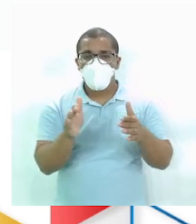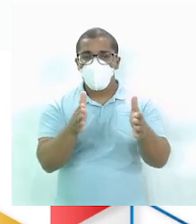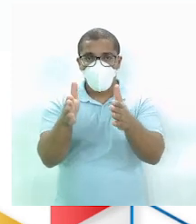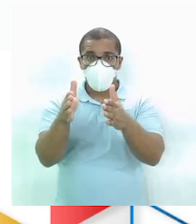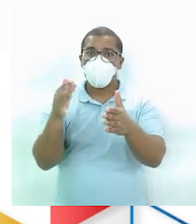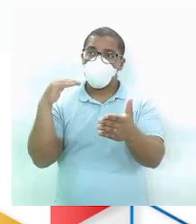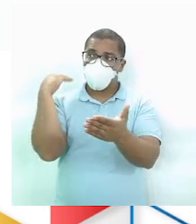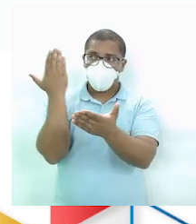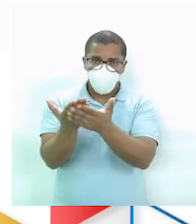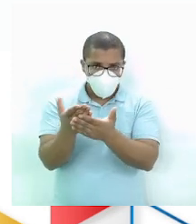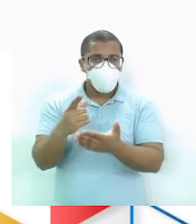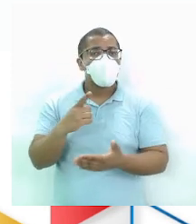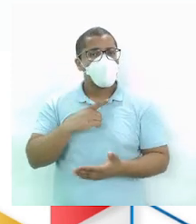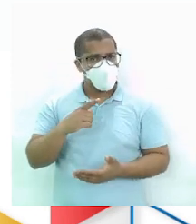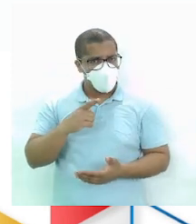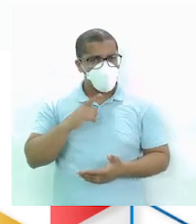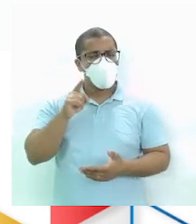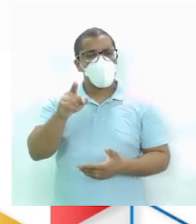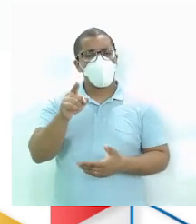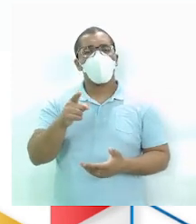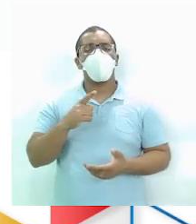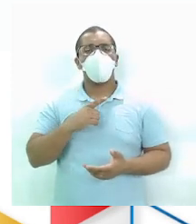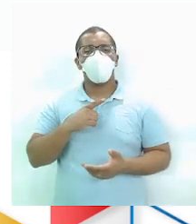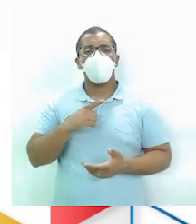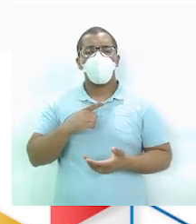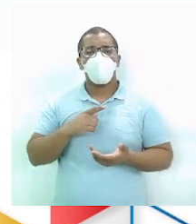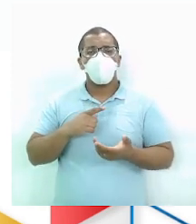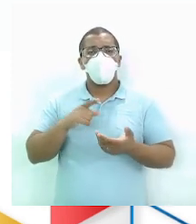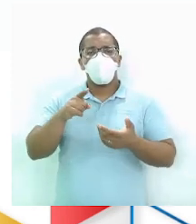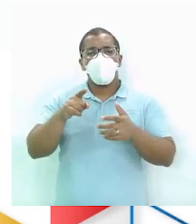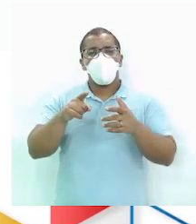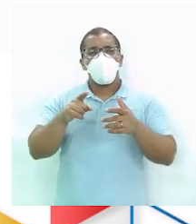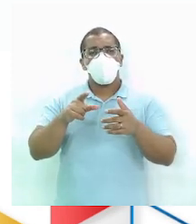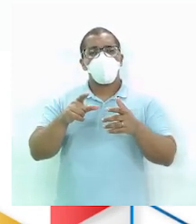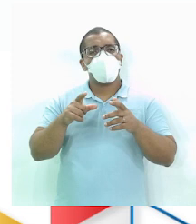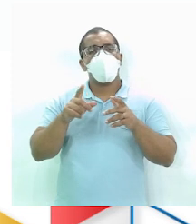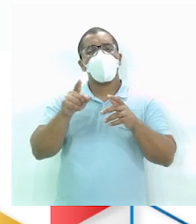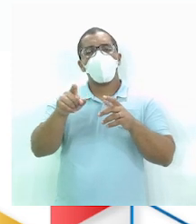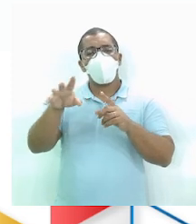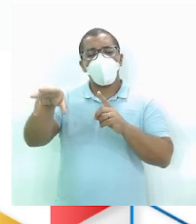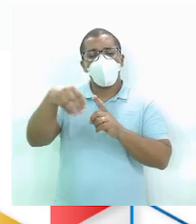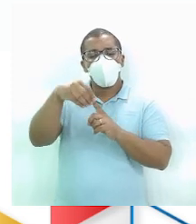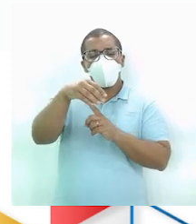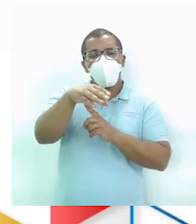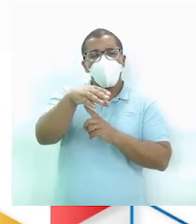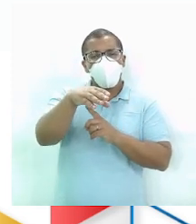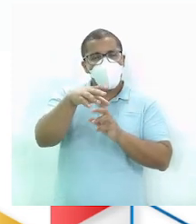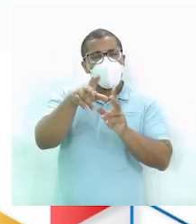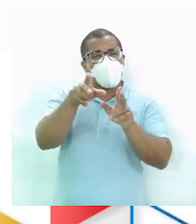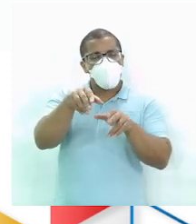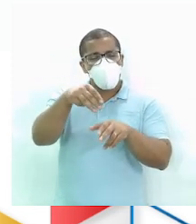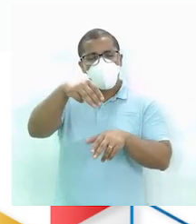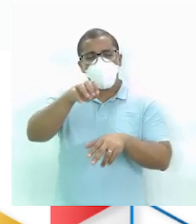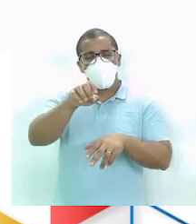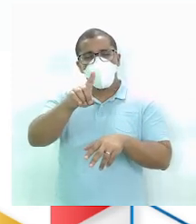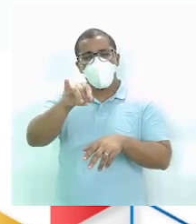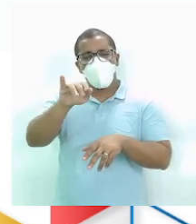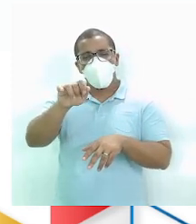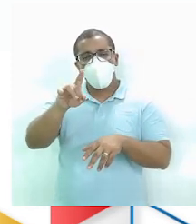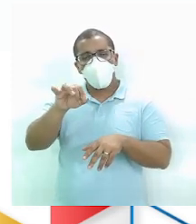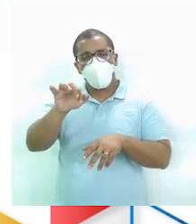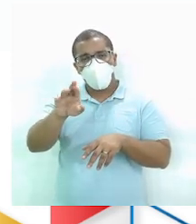hoje faz todo o papel ali mediador daquelas terras do Mesopotâmia Esse